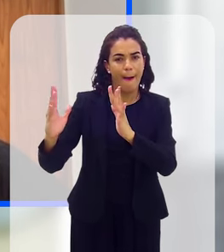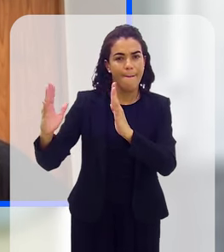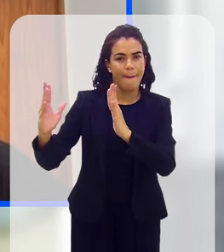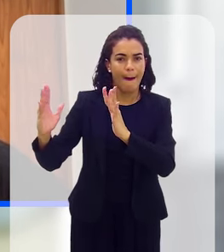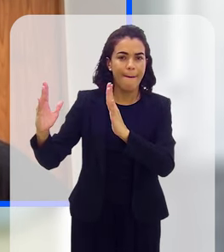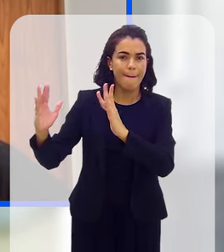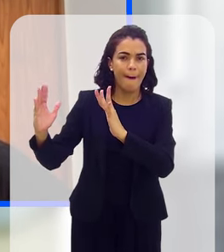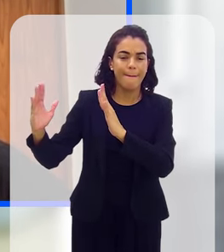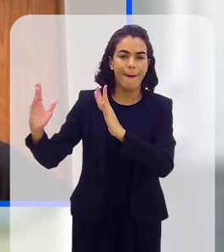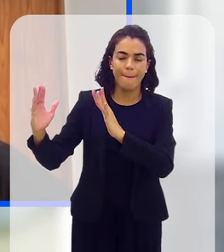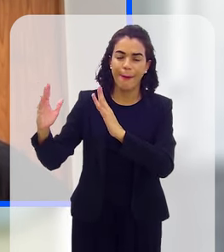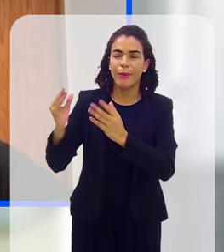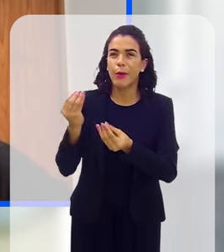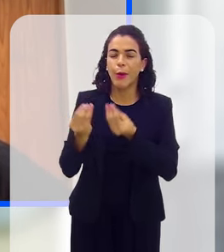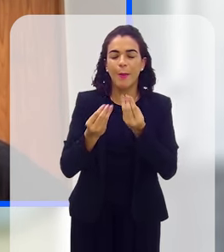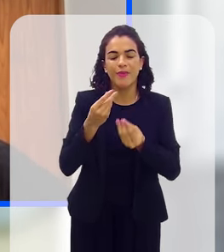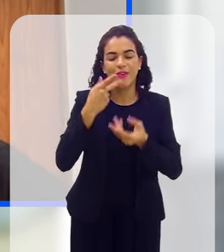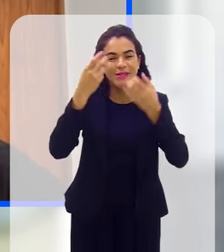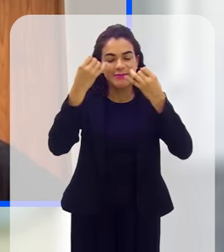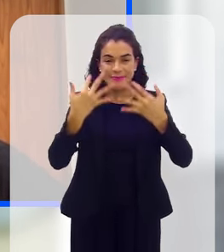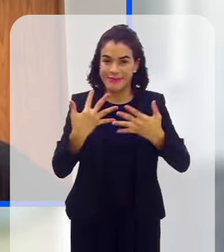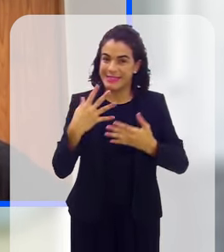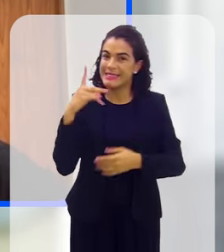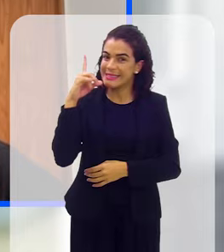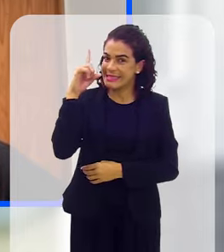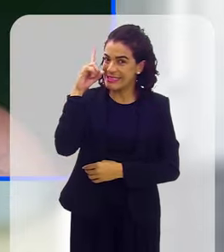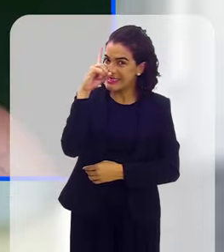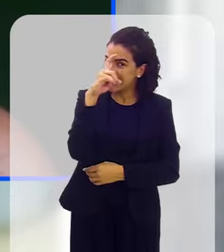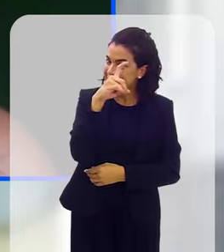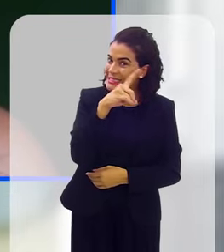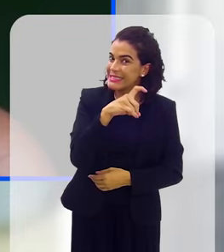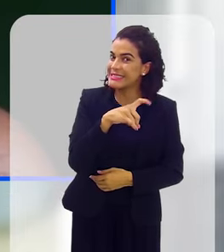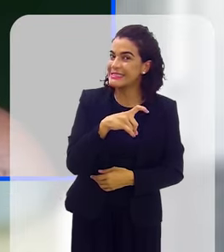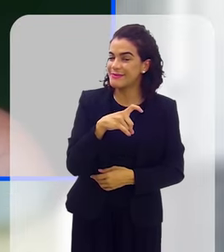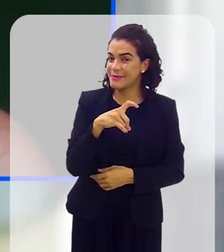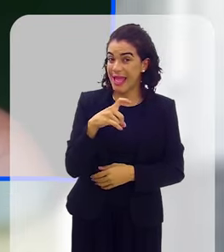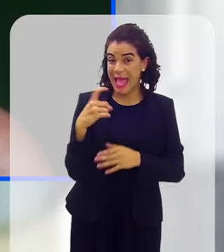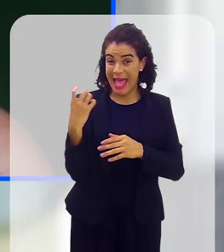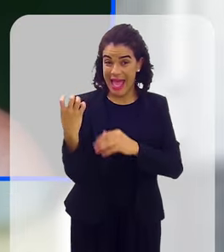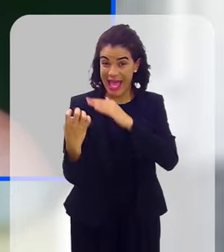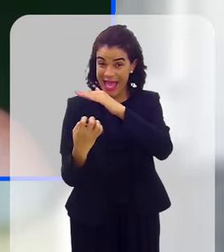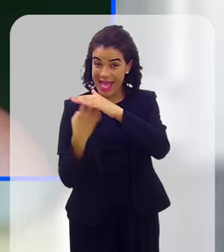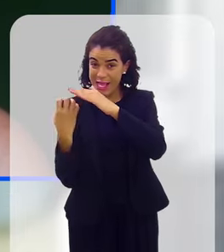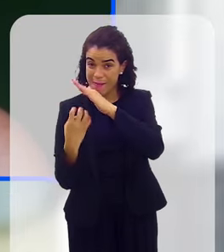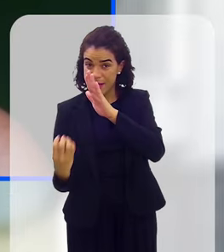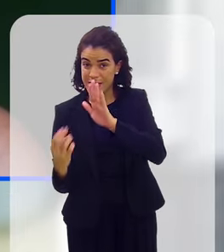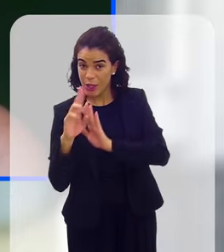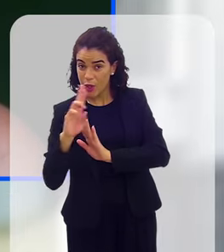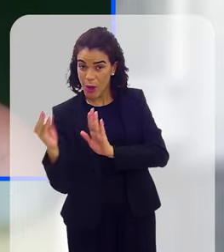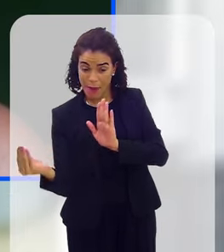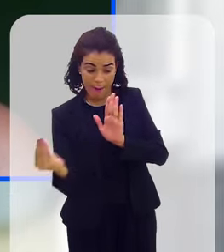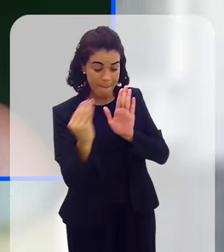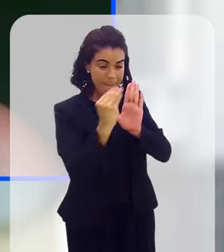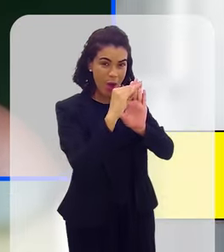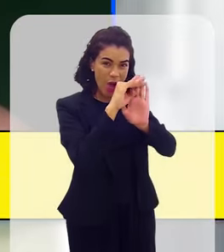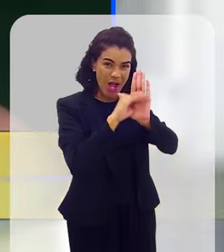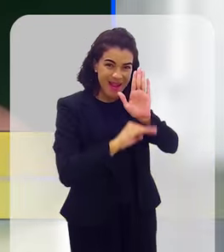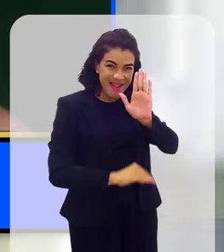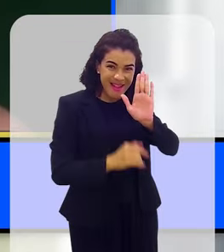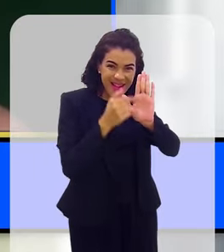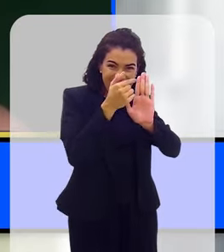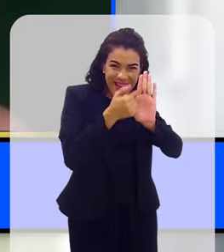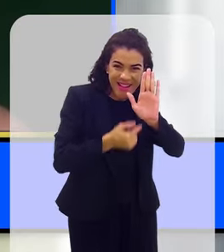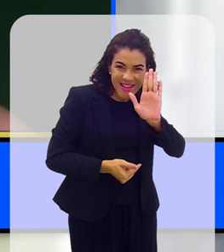de... Como posso dizer? Um pouco árduo, né? Uma empresa, uma vez que ela entra nessa lista, para que ela